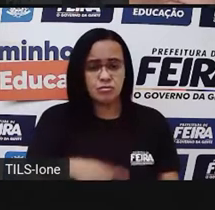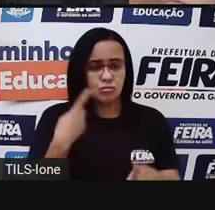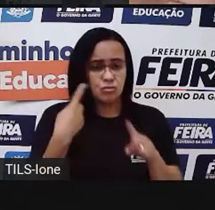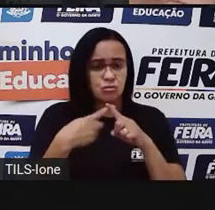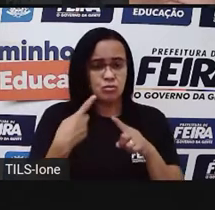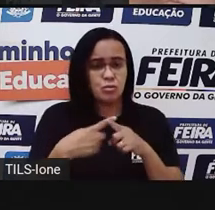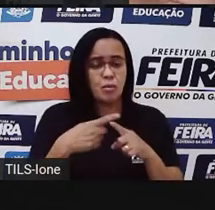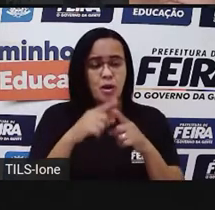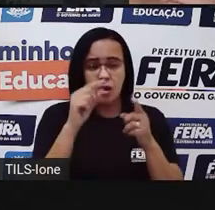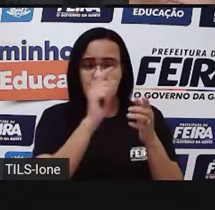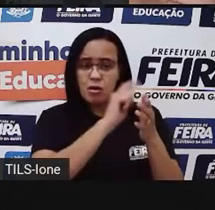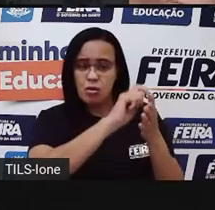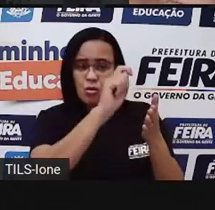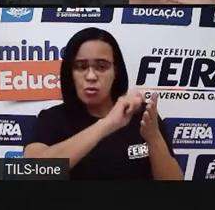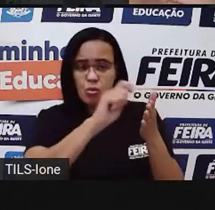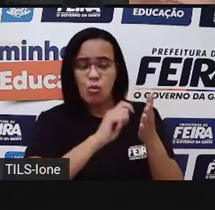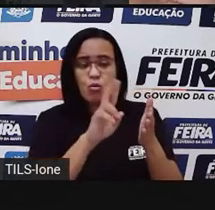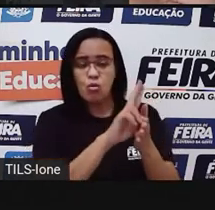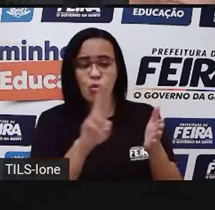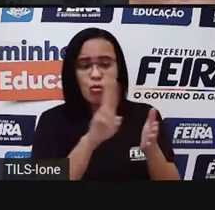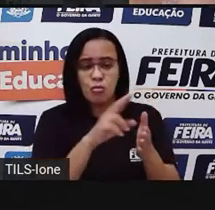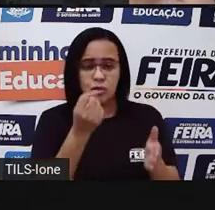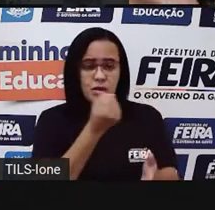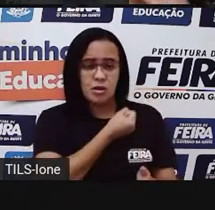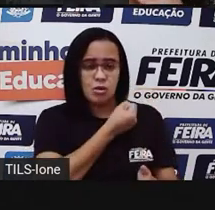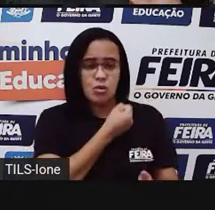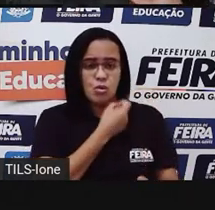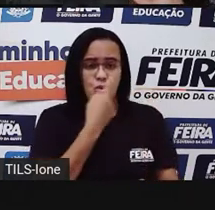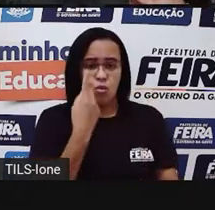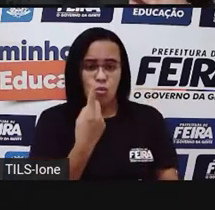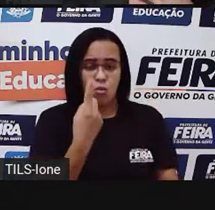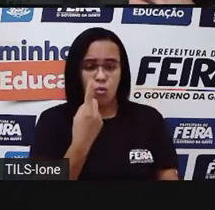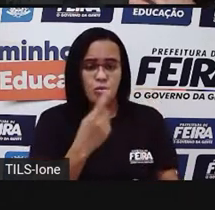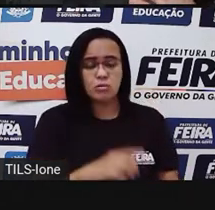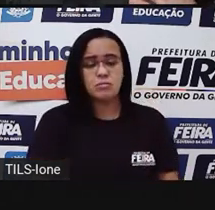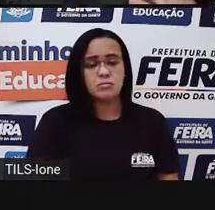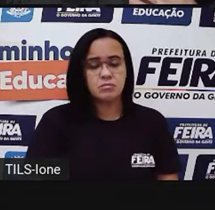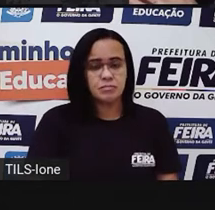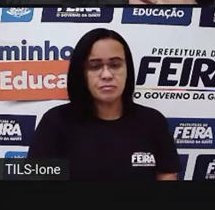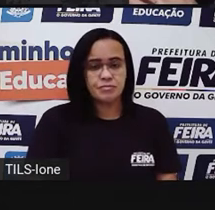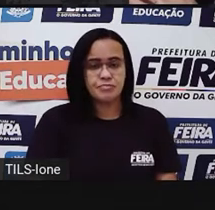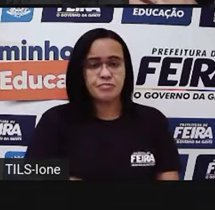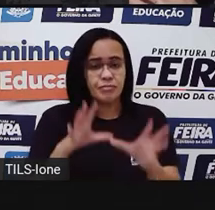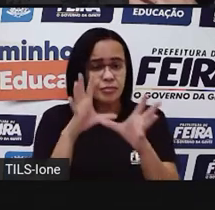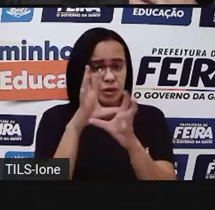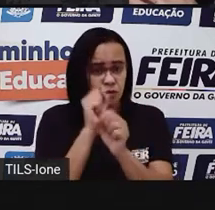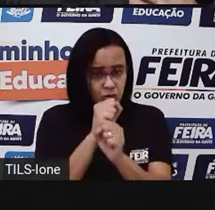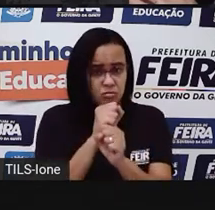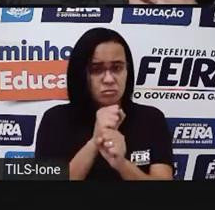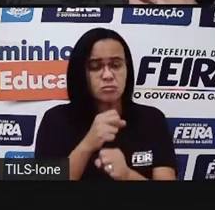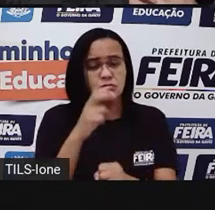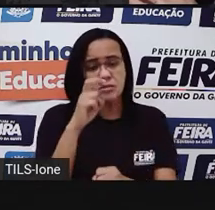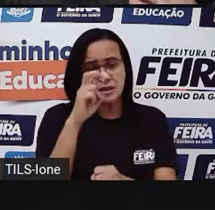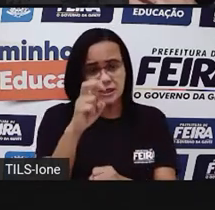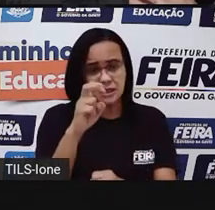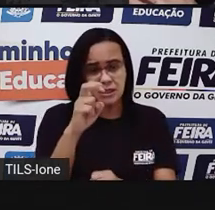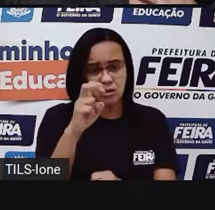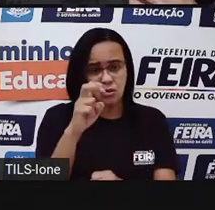Deixa eu mudar a cor para chamar mais atenção. Pote número 1. Então, juntando, ó, 5